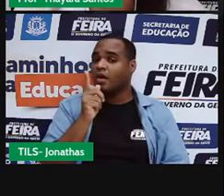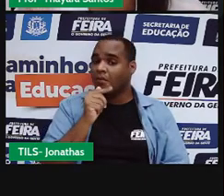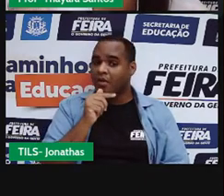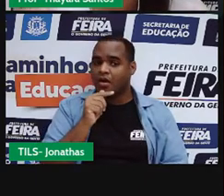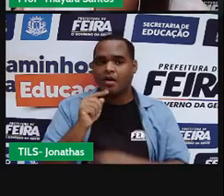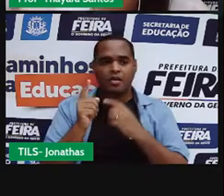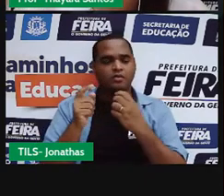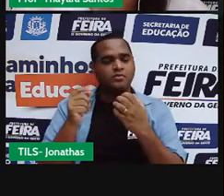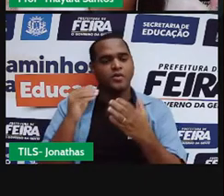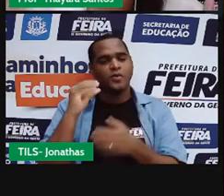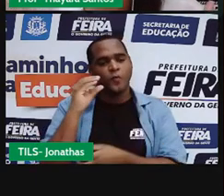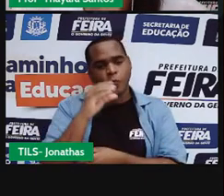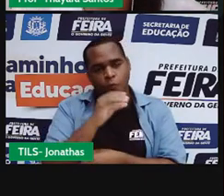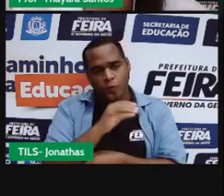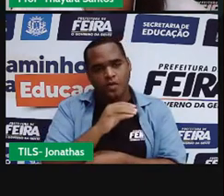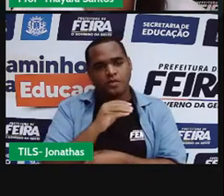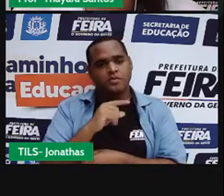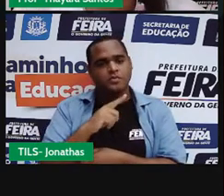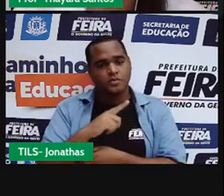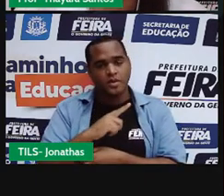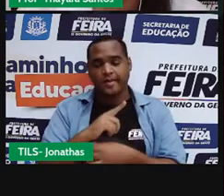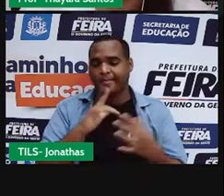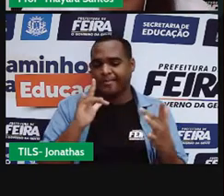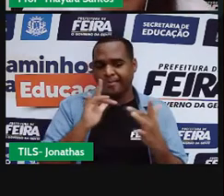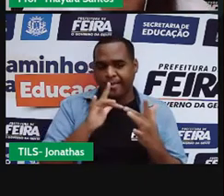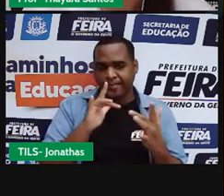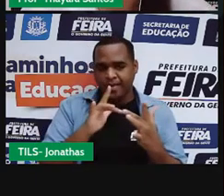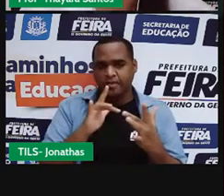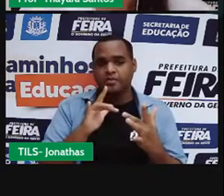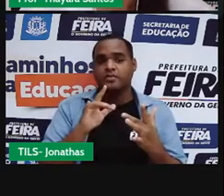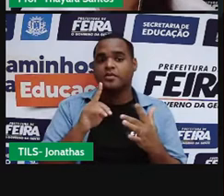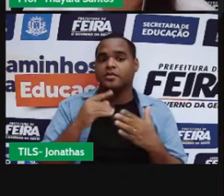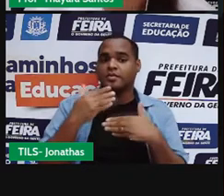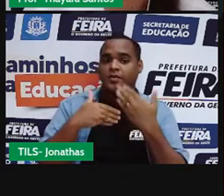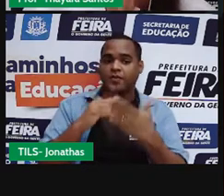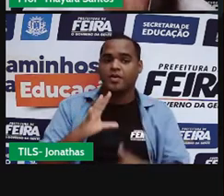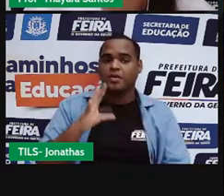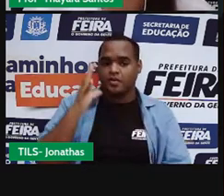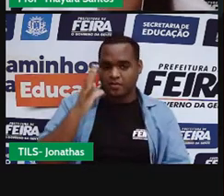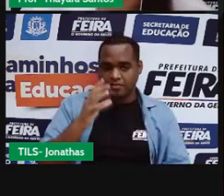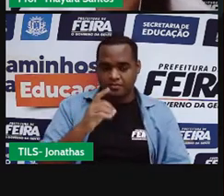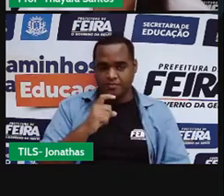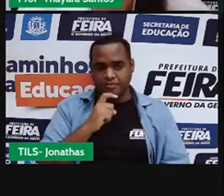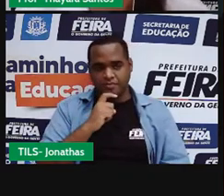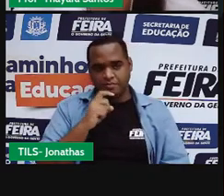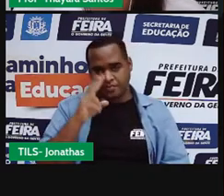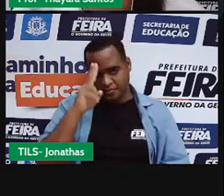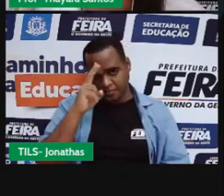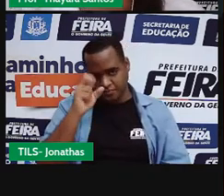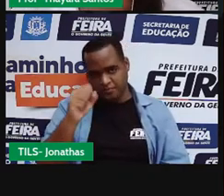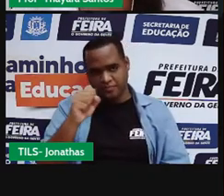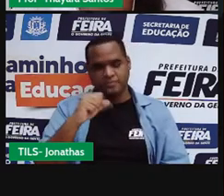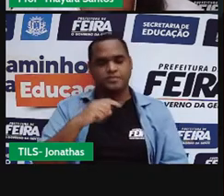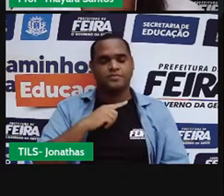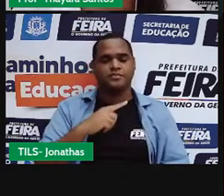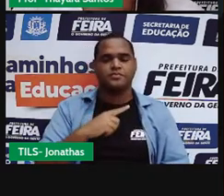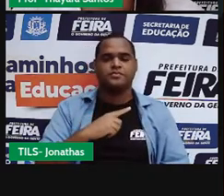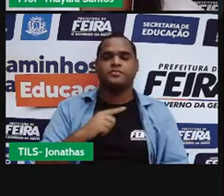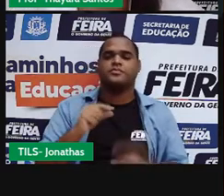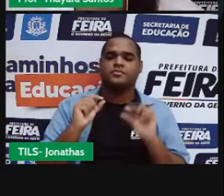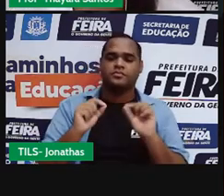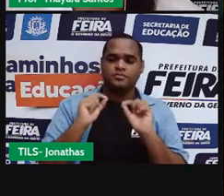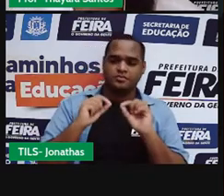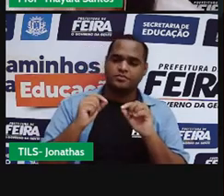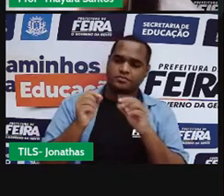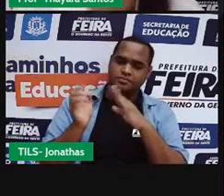vapor do chuveiro, ela entrou em contato com a superfície mais fria, que pode ser o box do banheiro ou pode ser o espelho. E isso fez com que